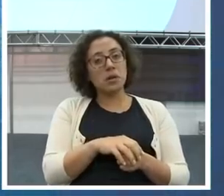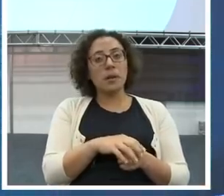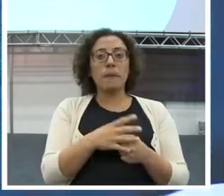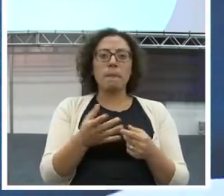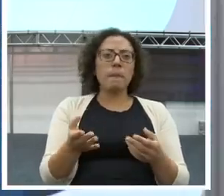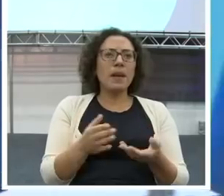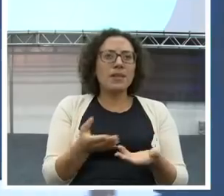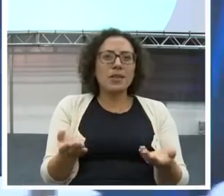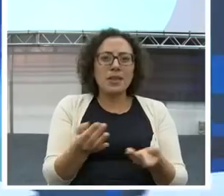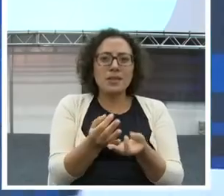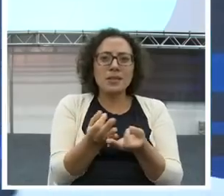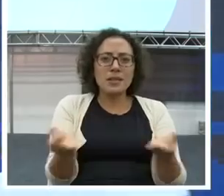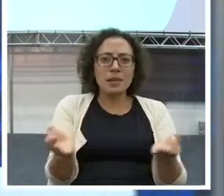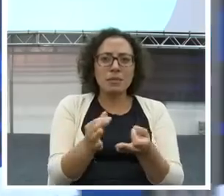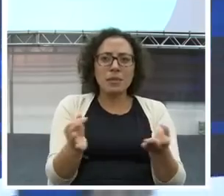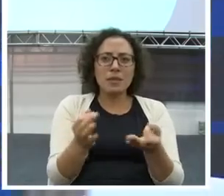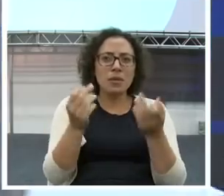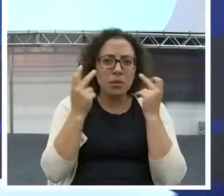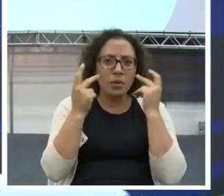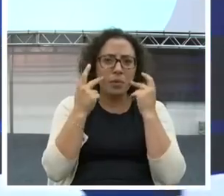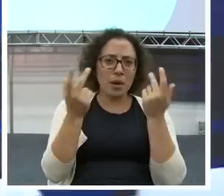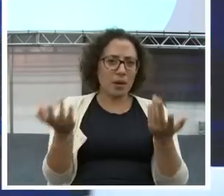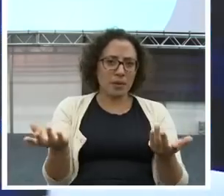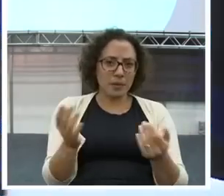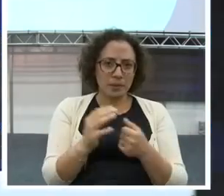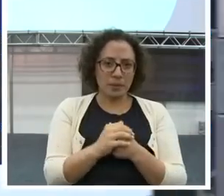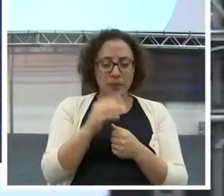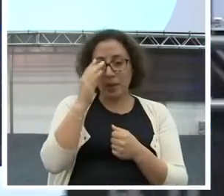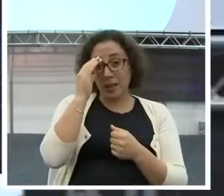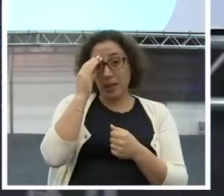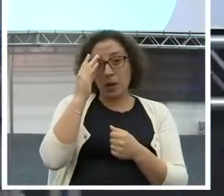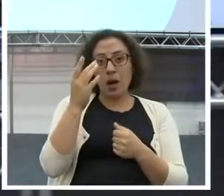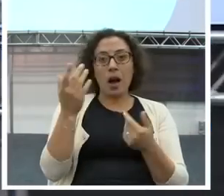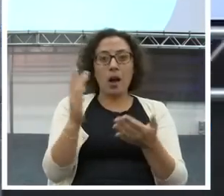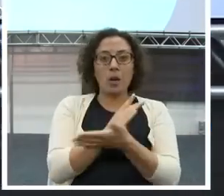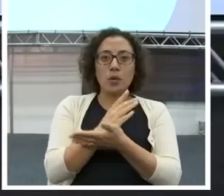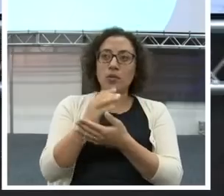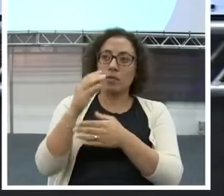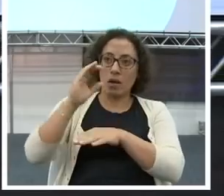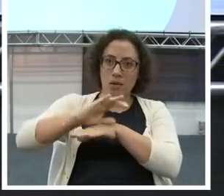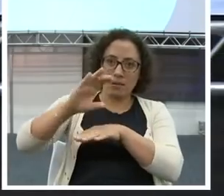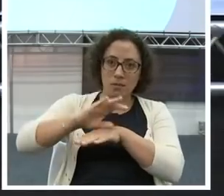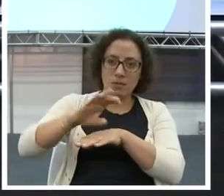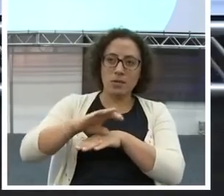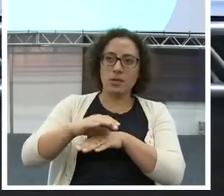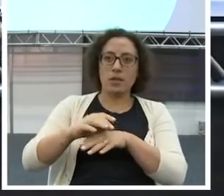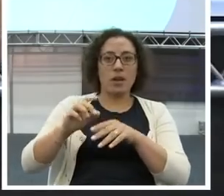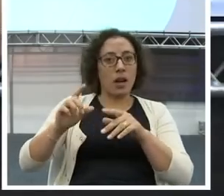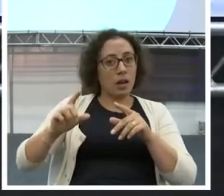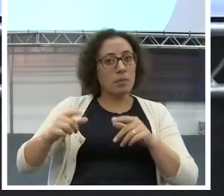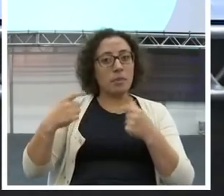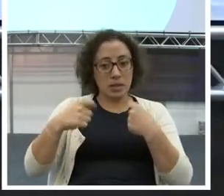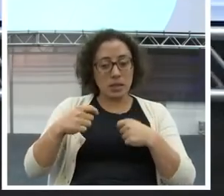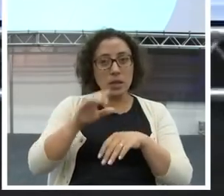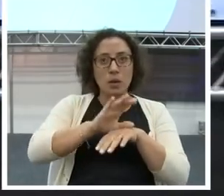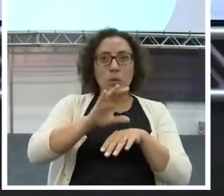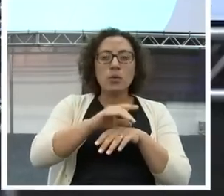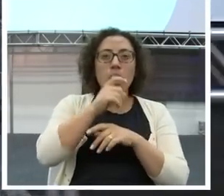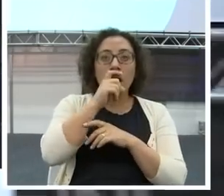.O.U. Aí muitas vezes as pessoas fazem até muitos cursos ensinando isso. Gastar menos que ganha,